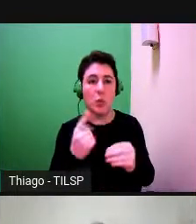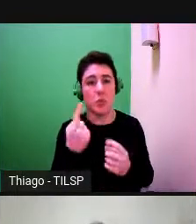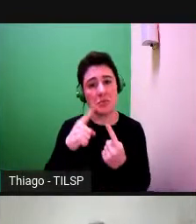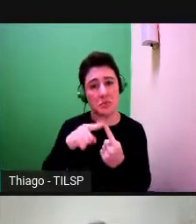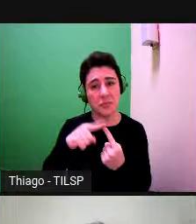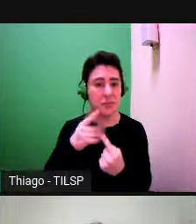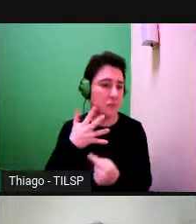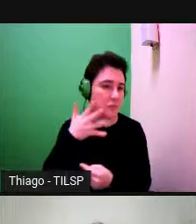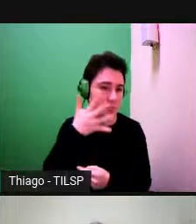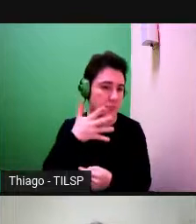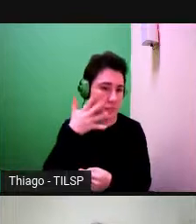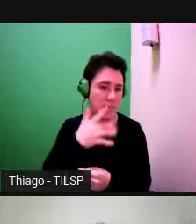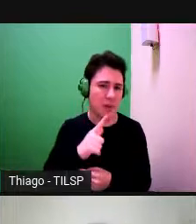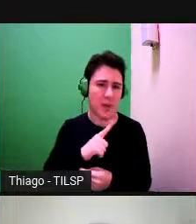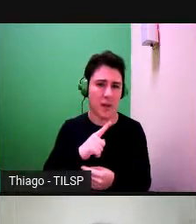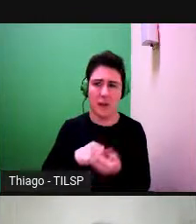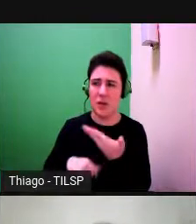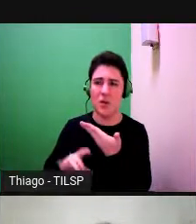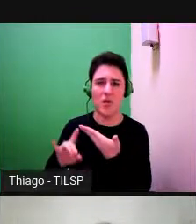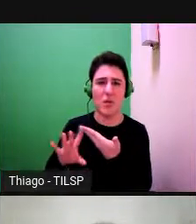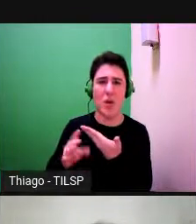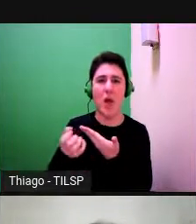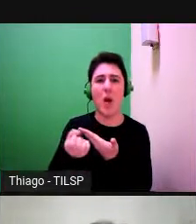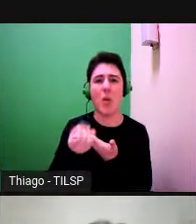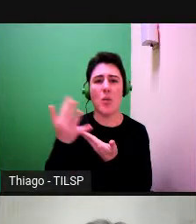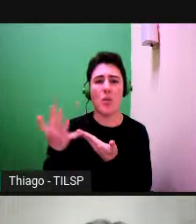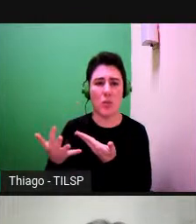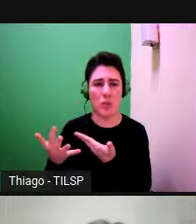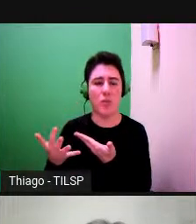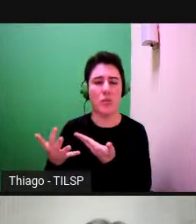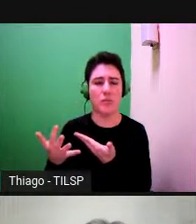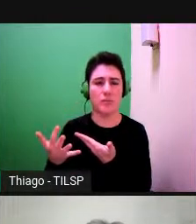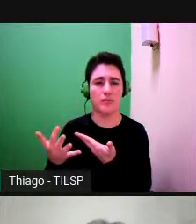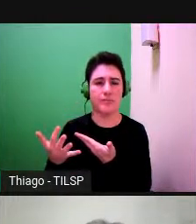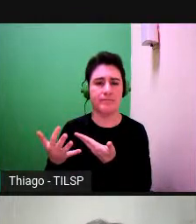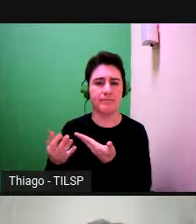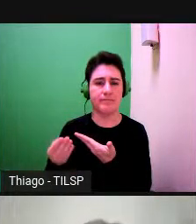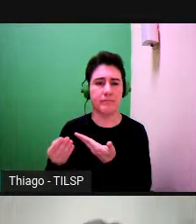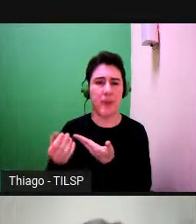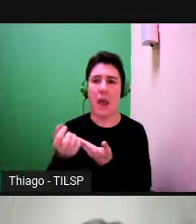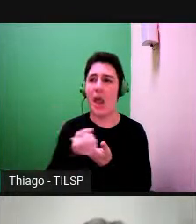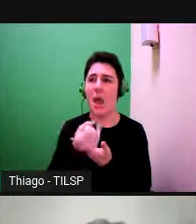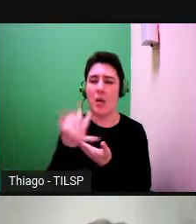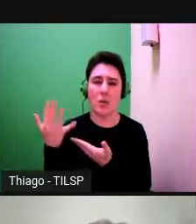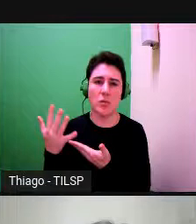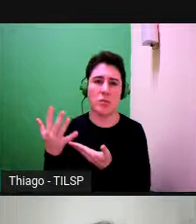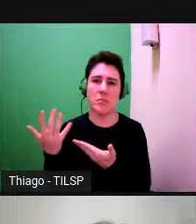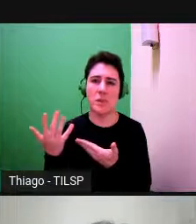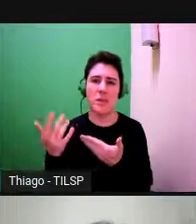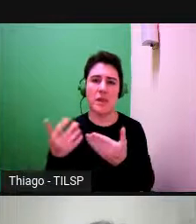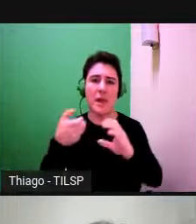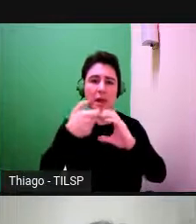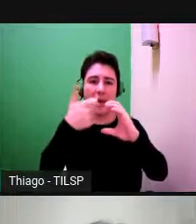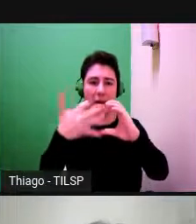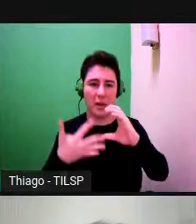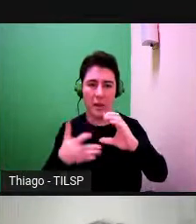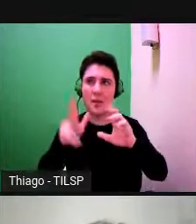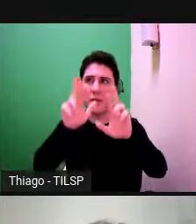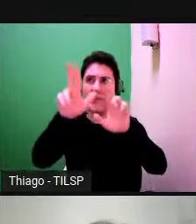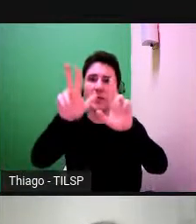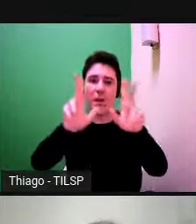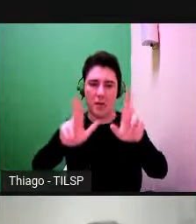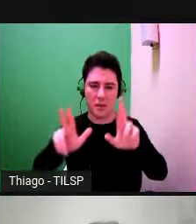apenas são aqui apenas apontadas algumas algumas unidades diferenciadoras